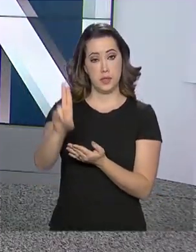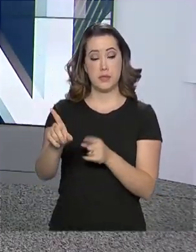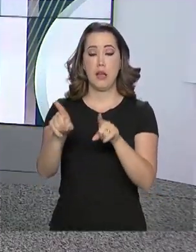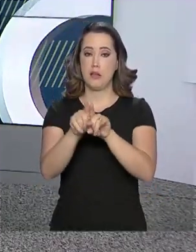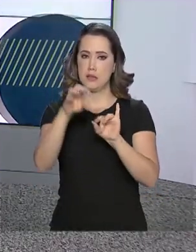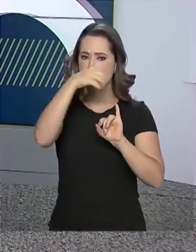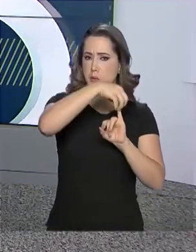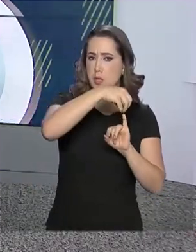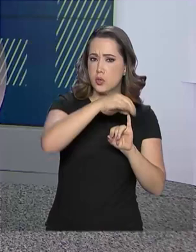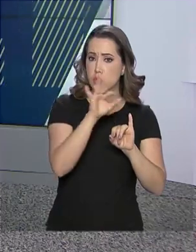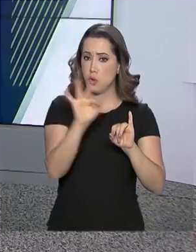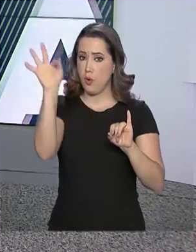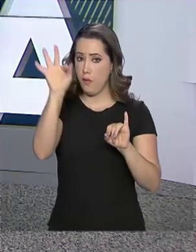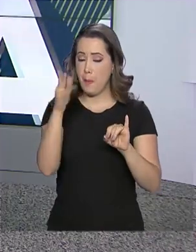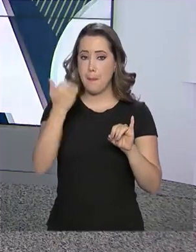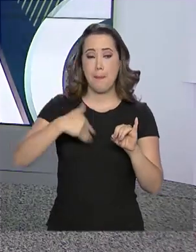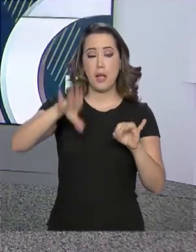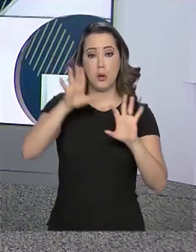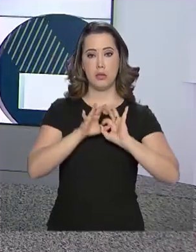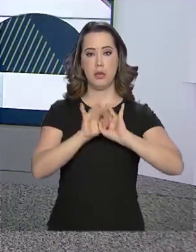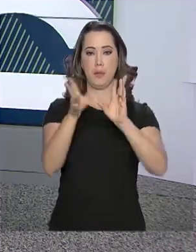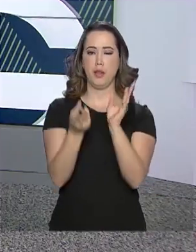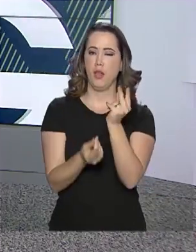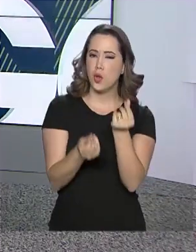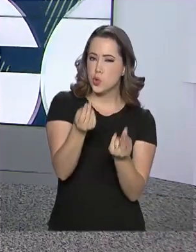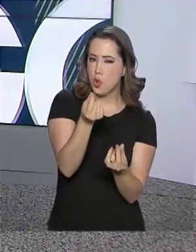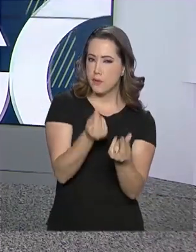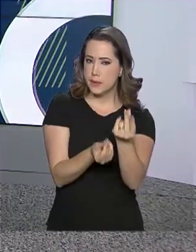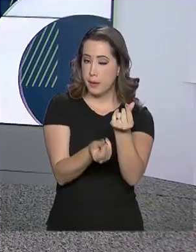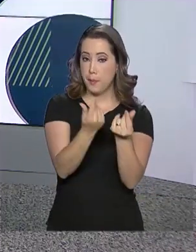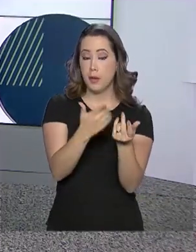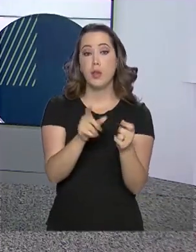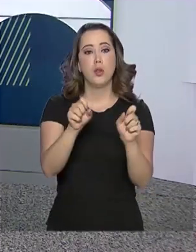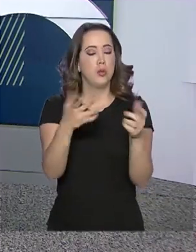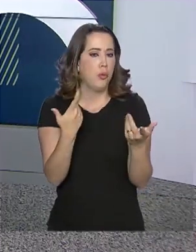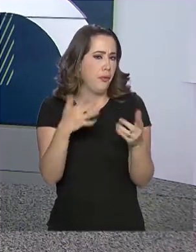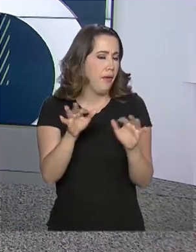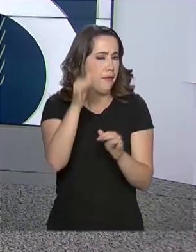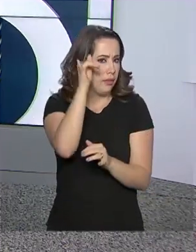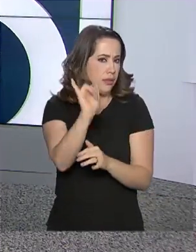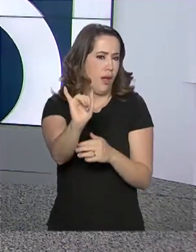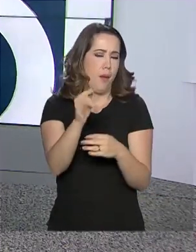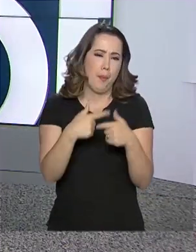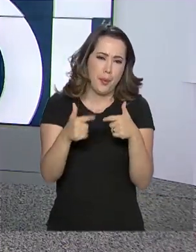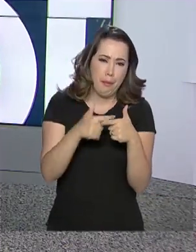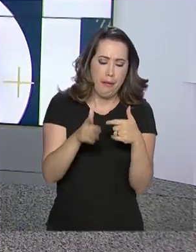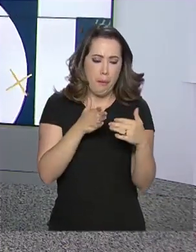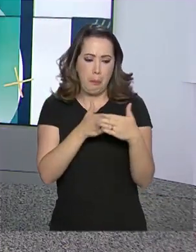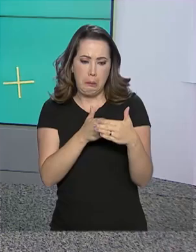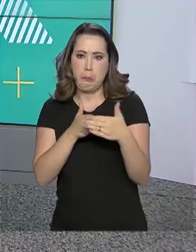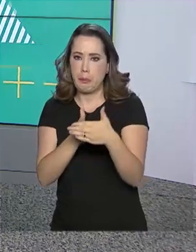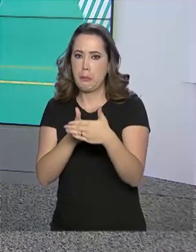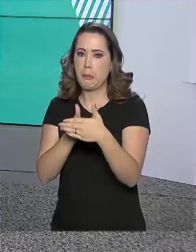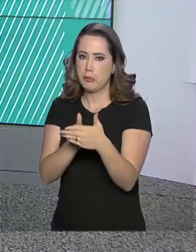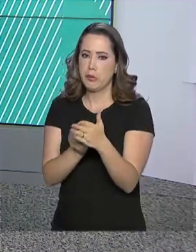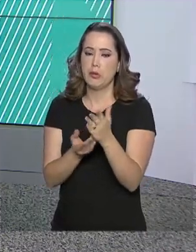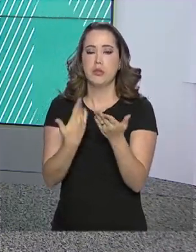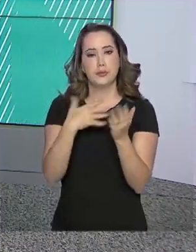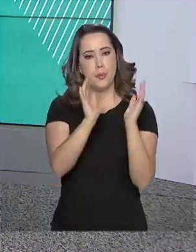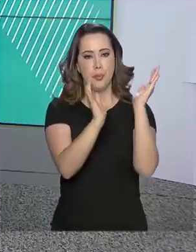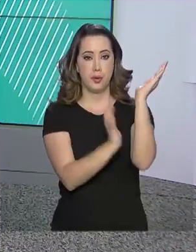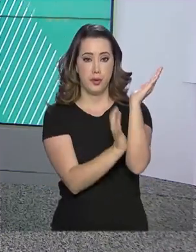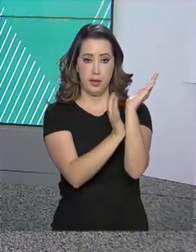e institutos federais maior autonomia financeira por meio de quebras de barreiras burocráticas. Esse é o Futurice,